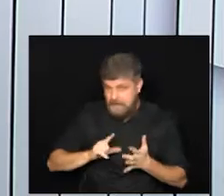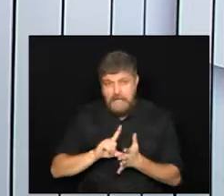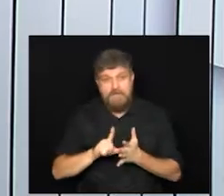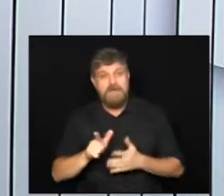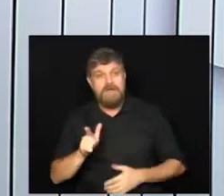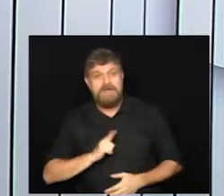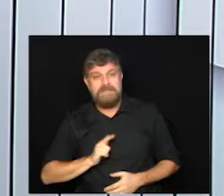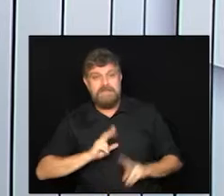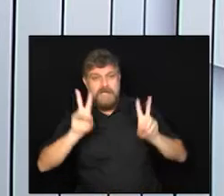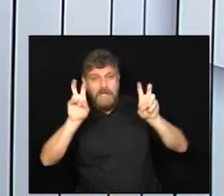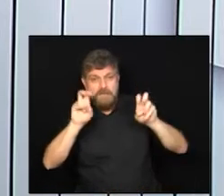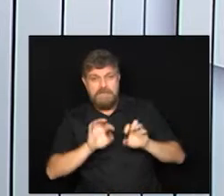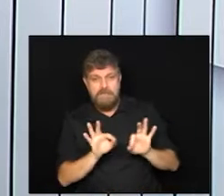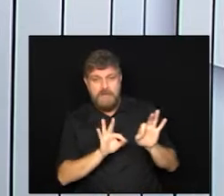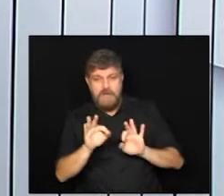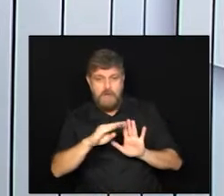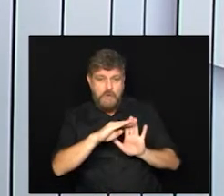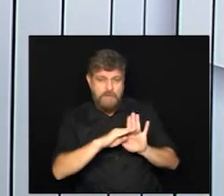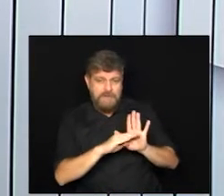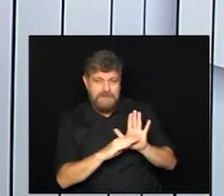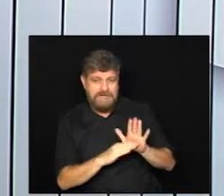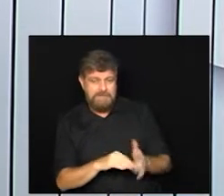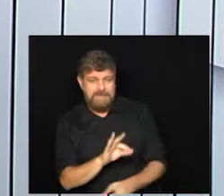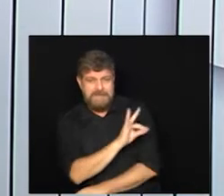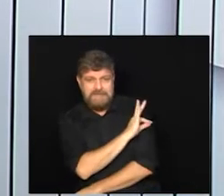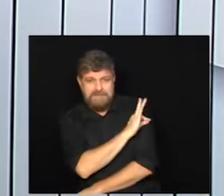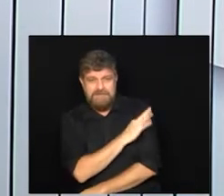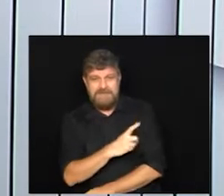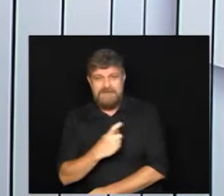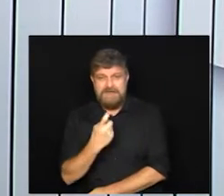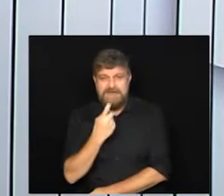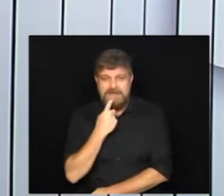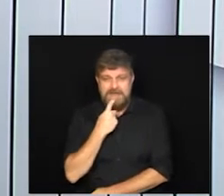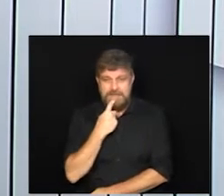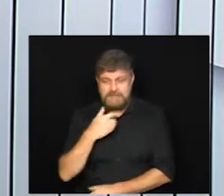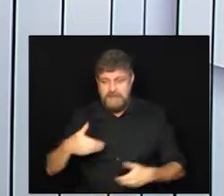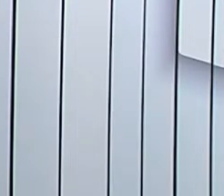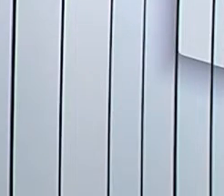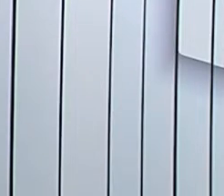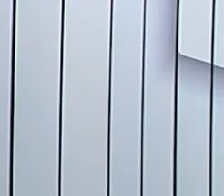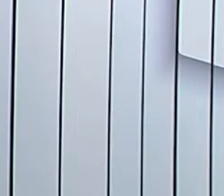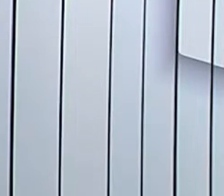informações sobre o programa aqui da Prefeitura o Campinas sem fome